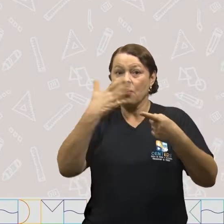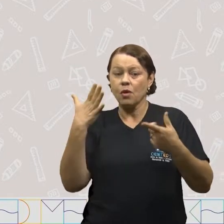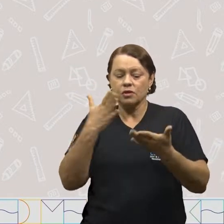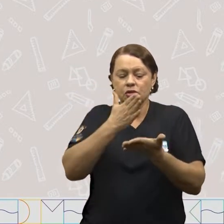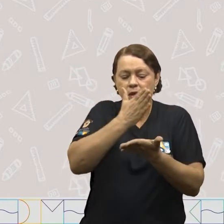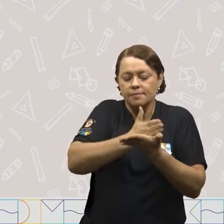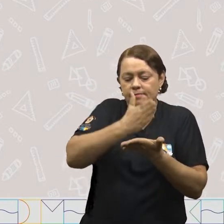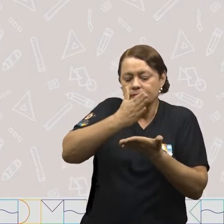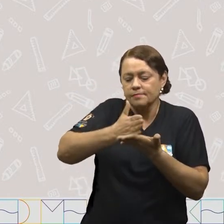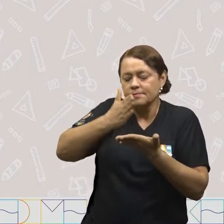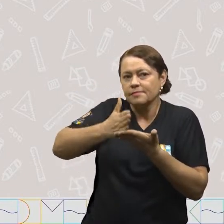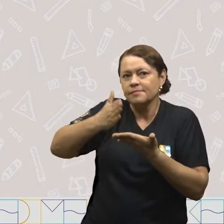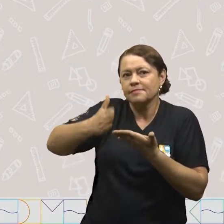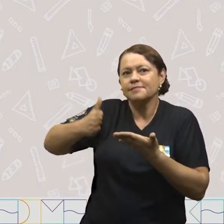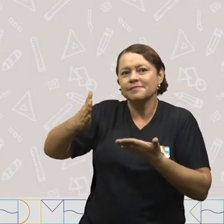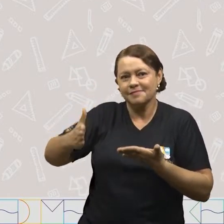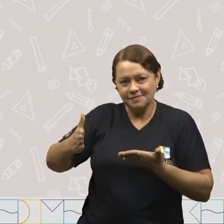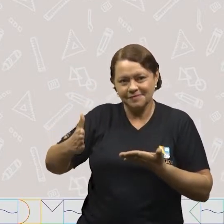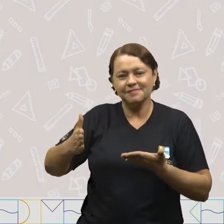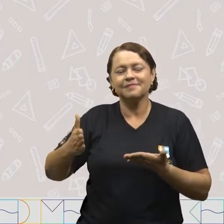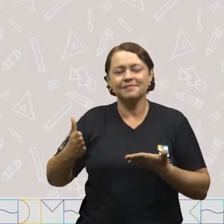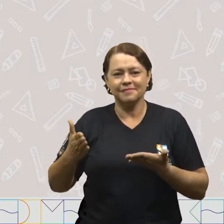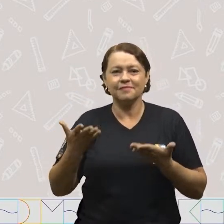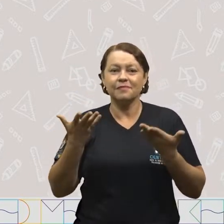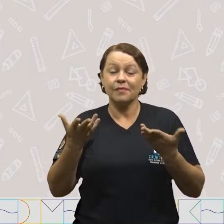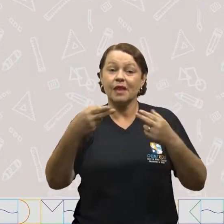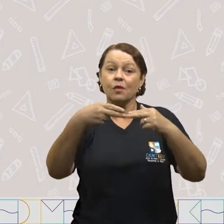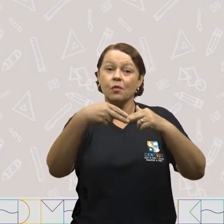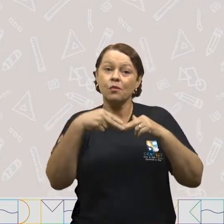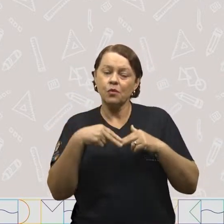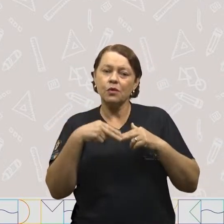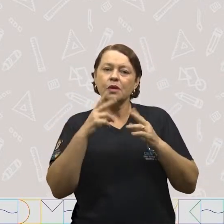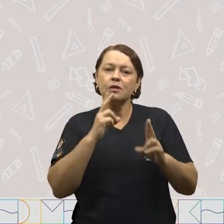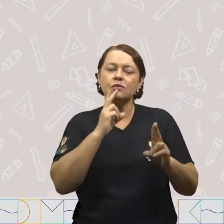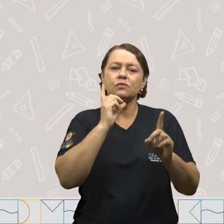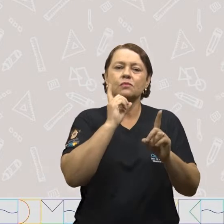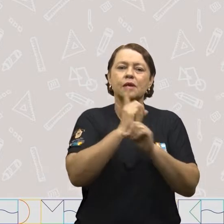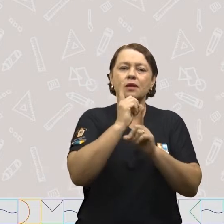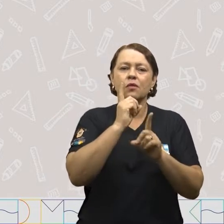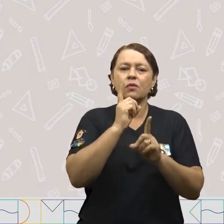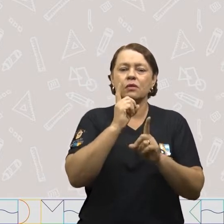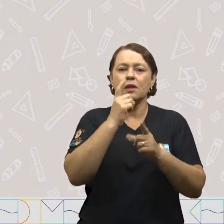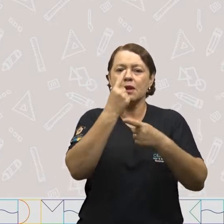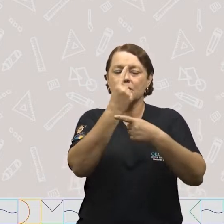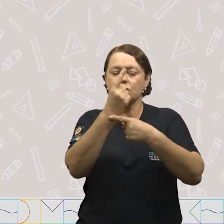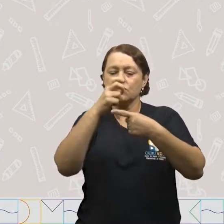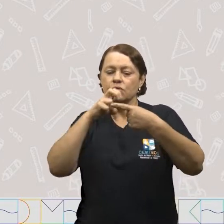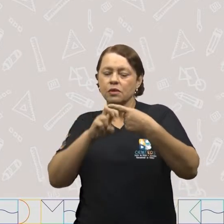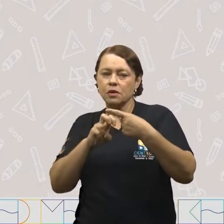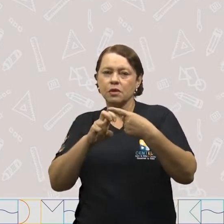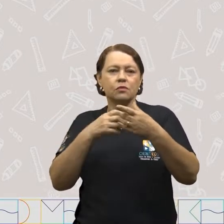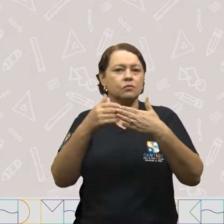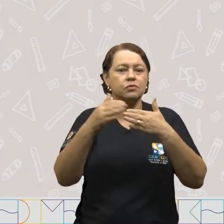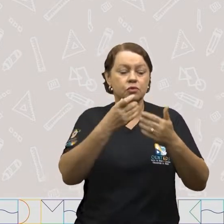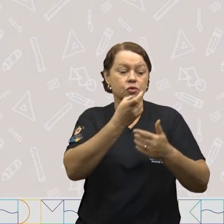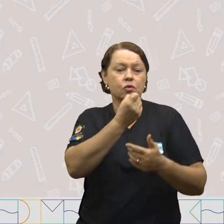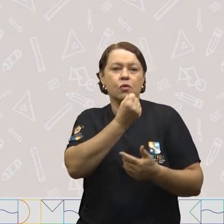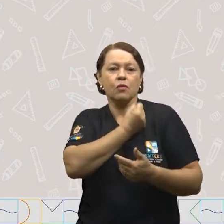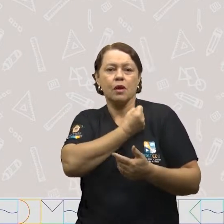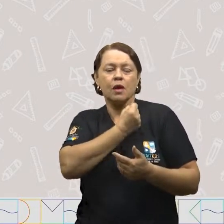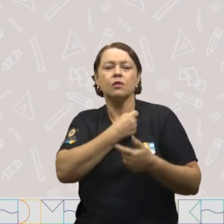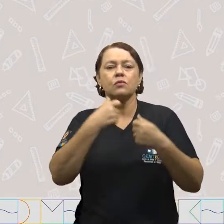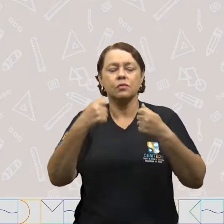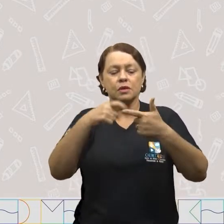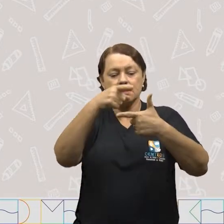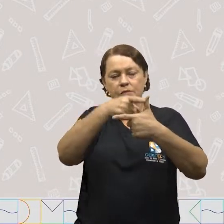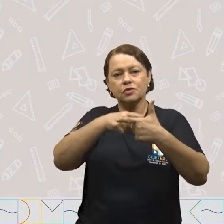partes que foram repartidas. Logo, para acharmos a quinta parte de um número, temos que dividi